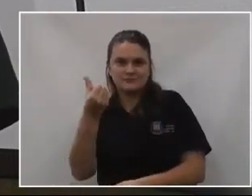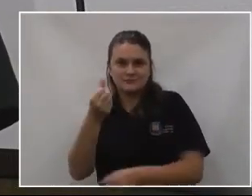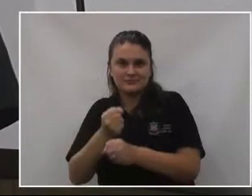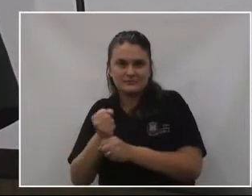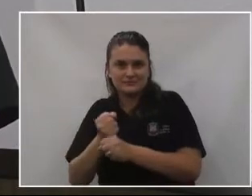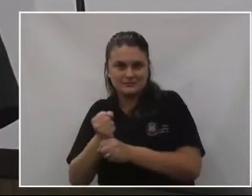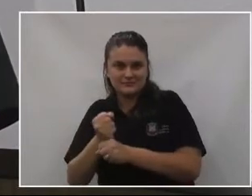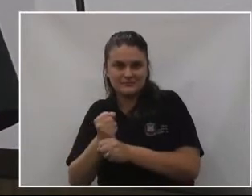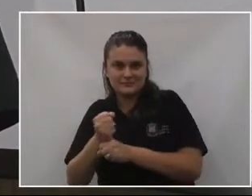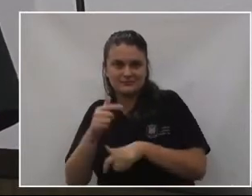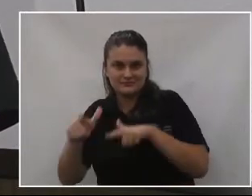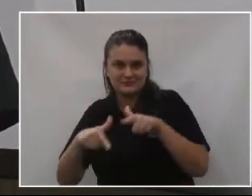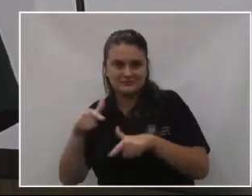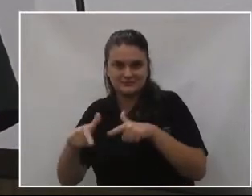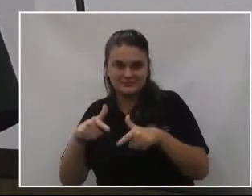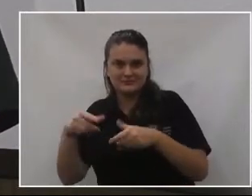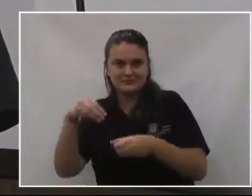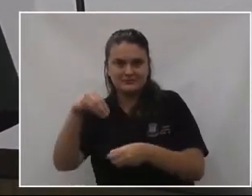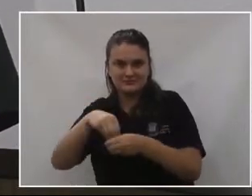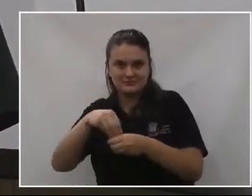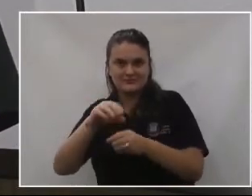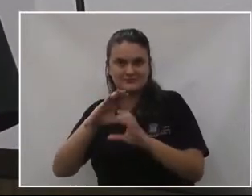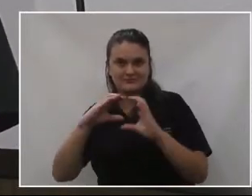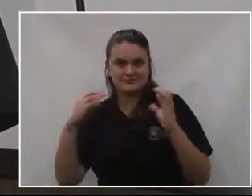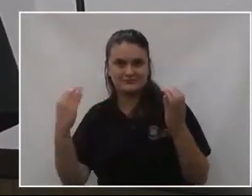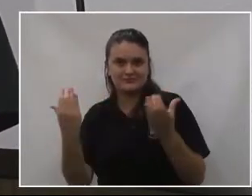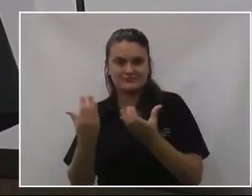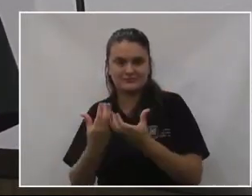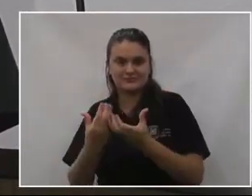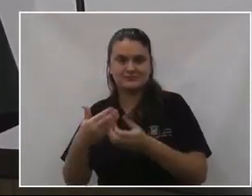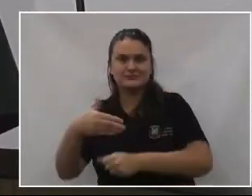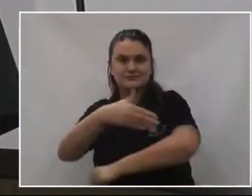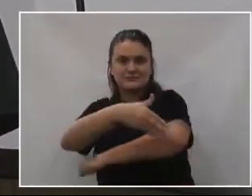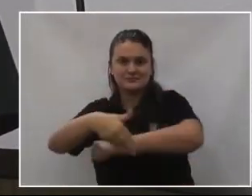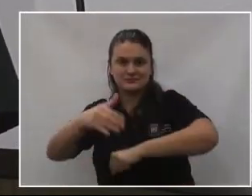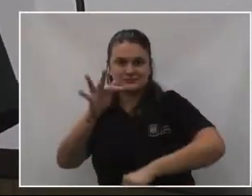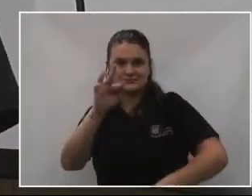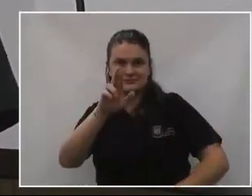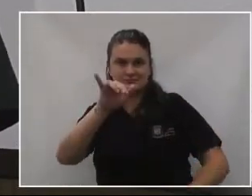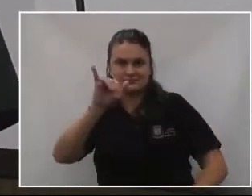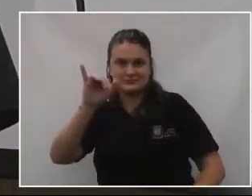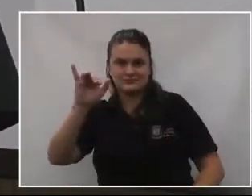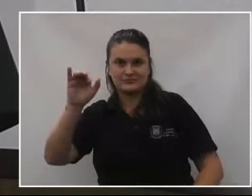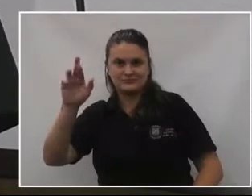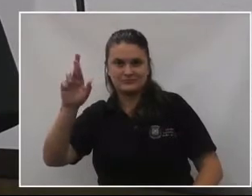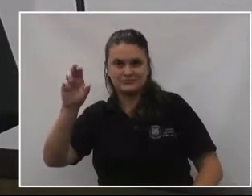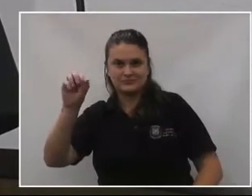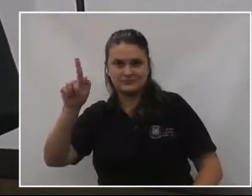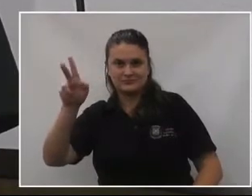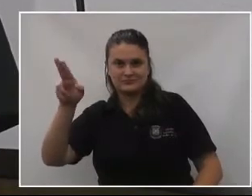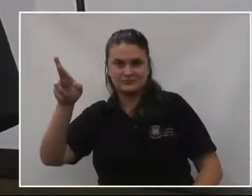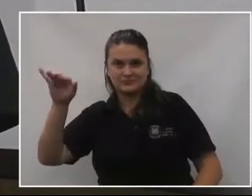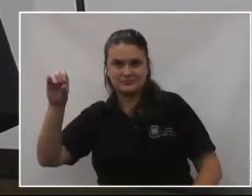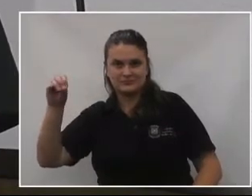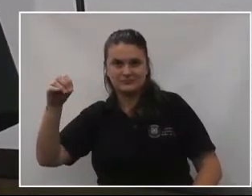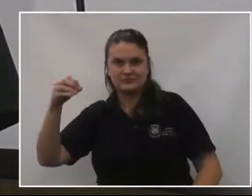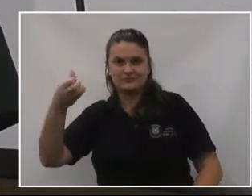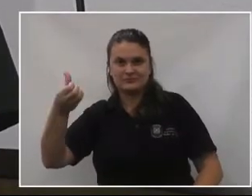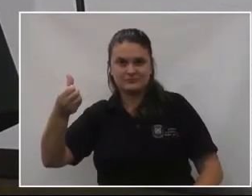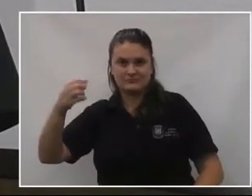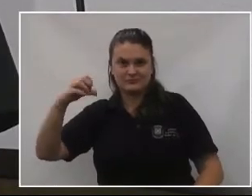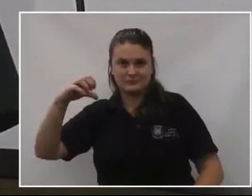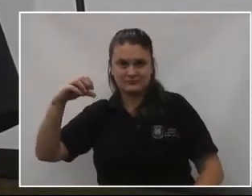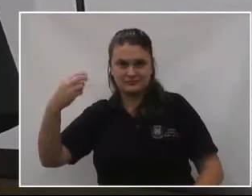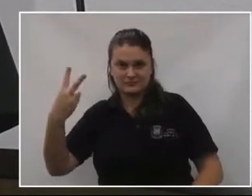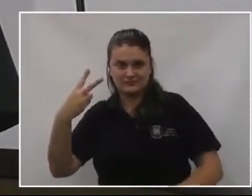na comunidade. Está localizado na Freio Rogério 692, em Porto União. As reuniões